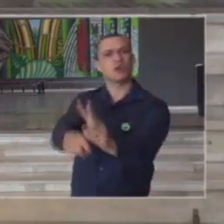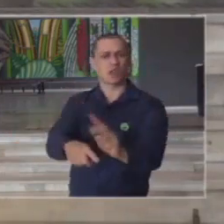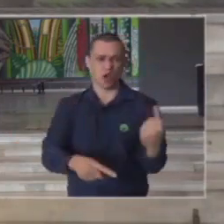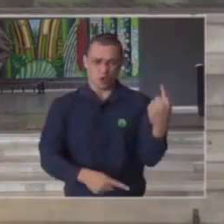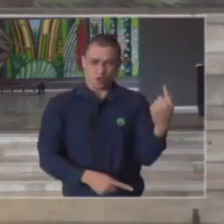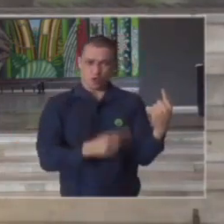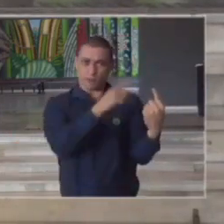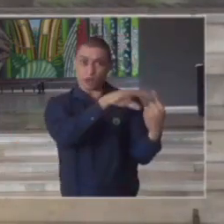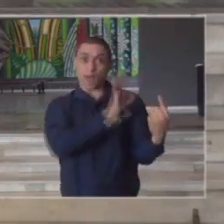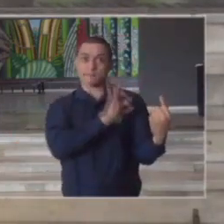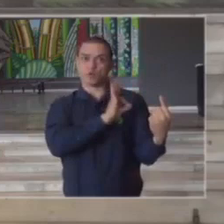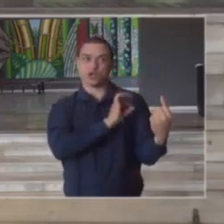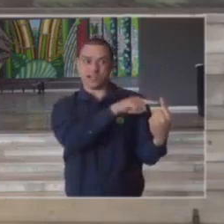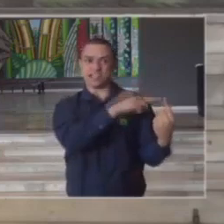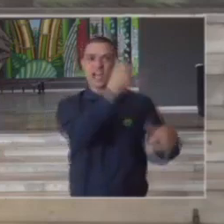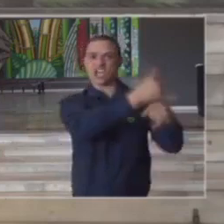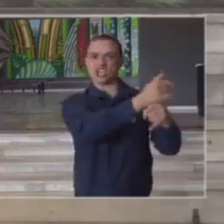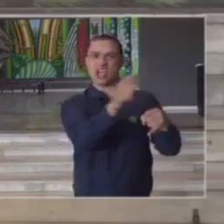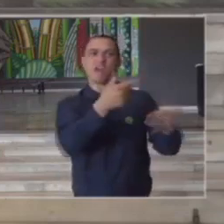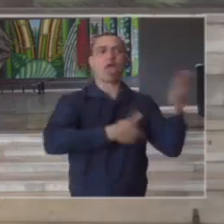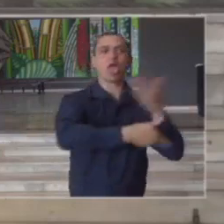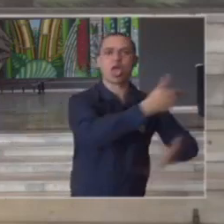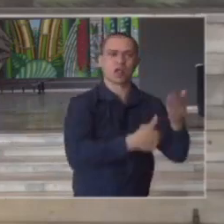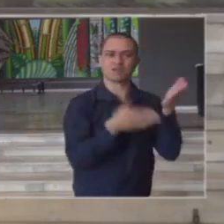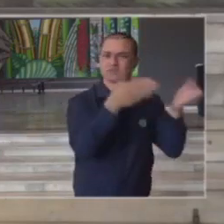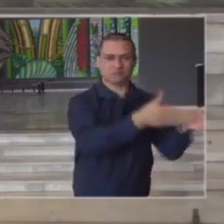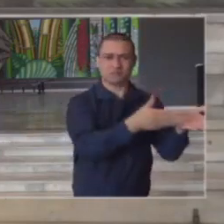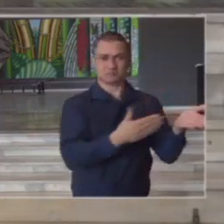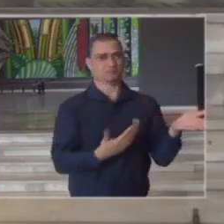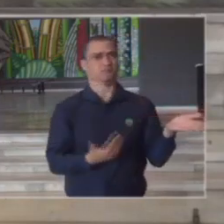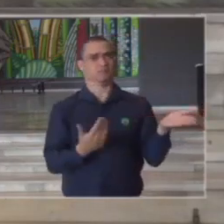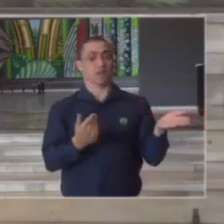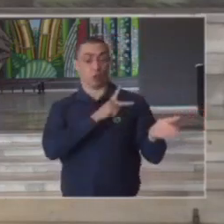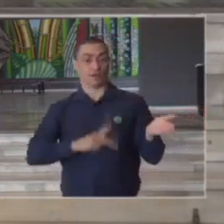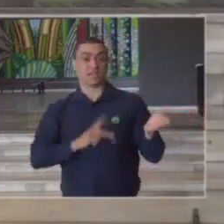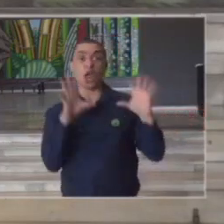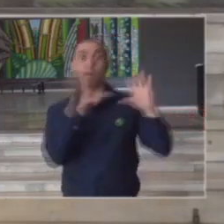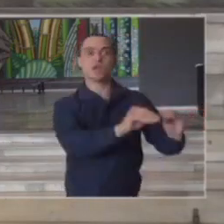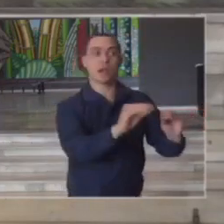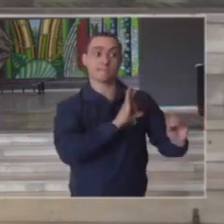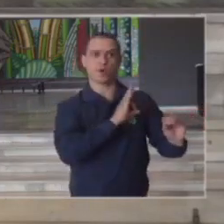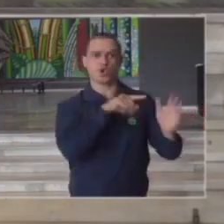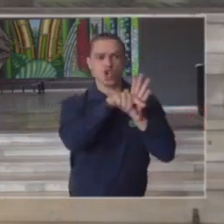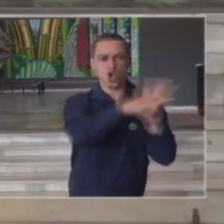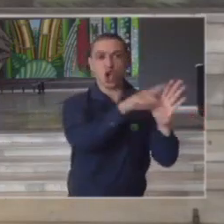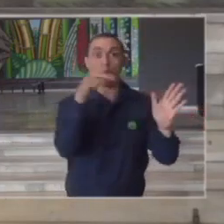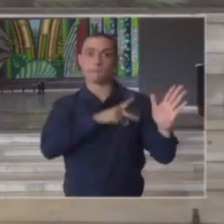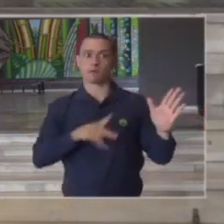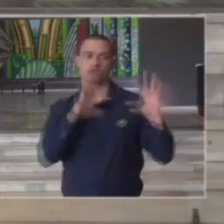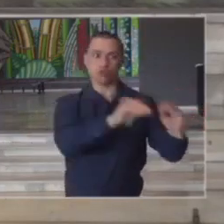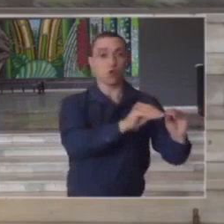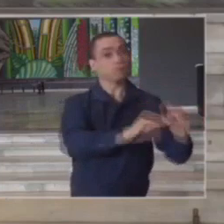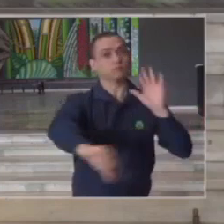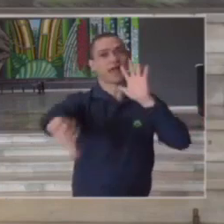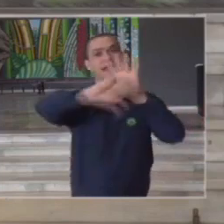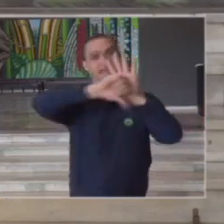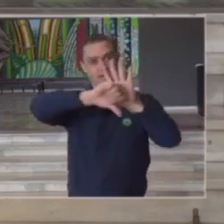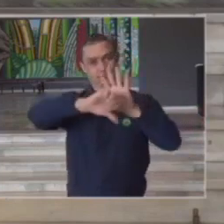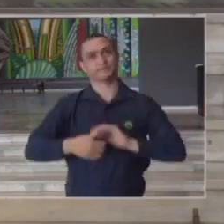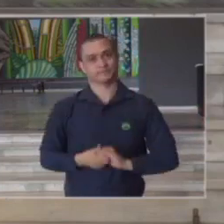vai comandar a polícia federal interferir é crime quero agora